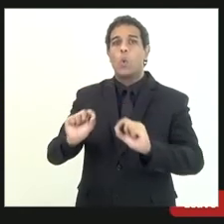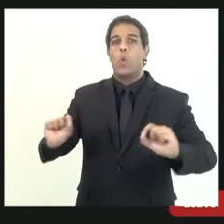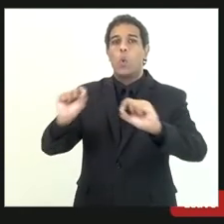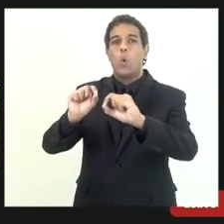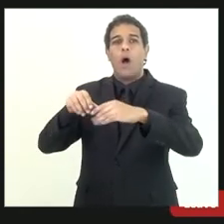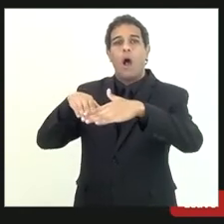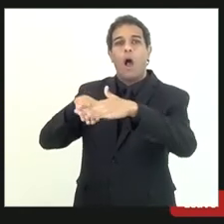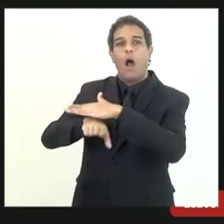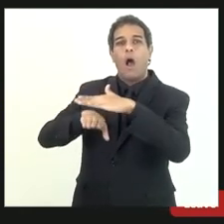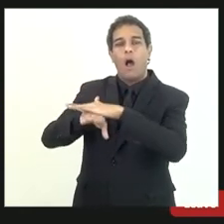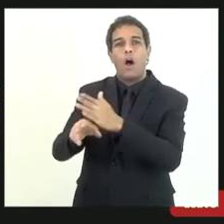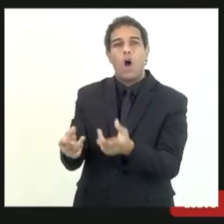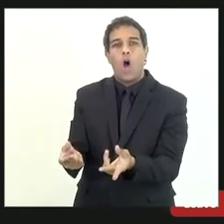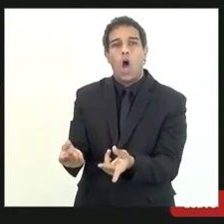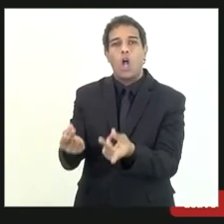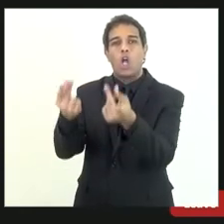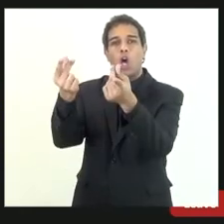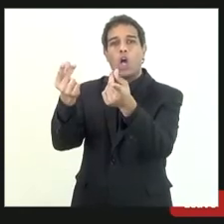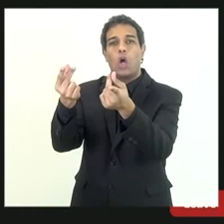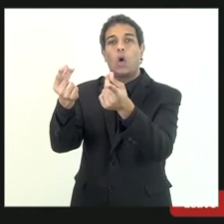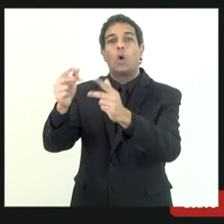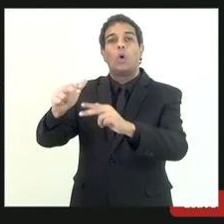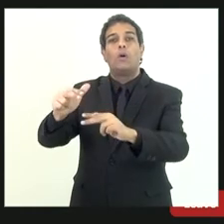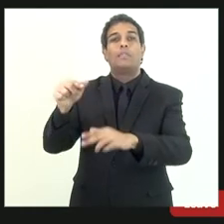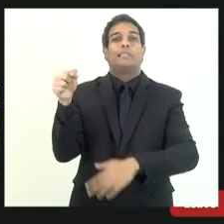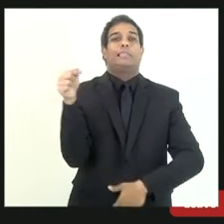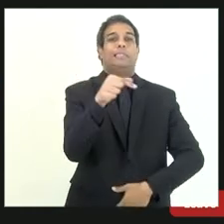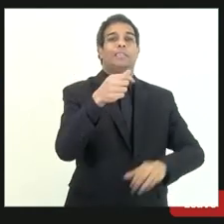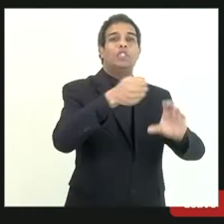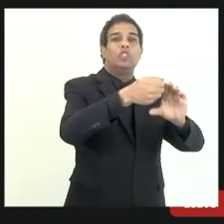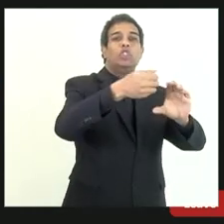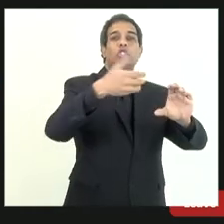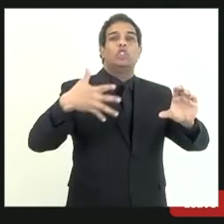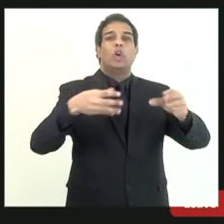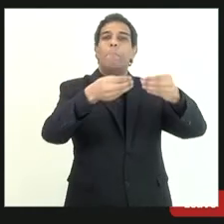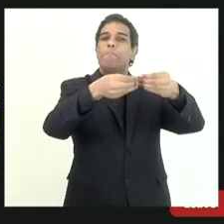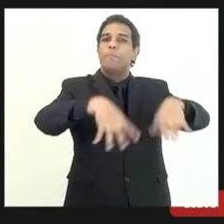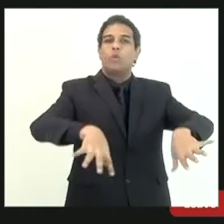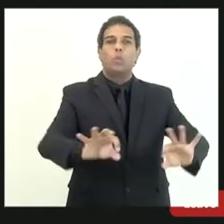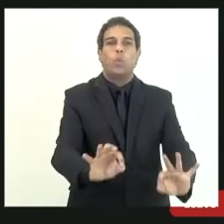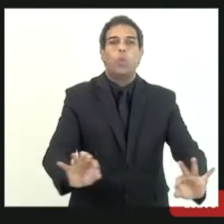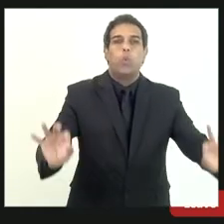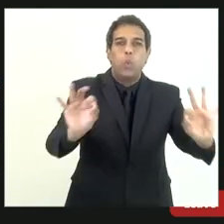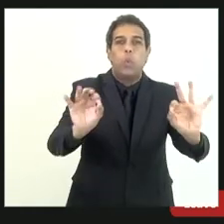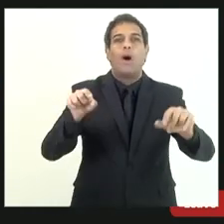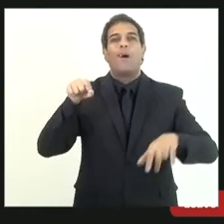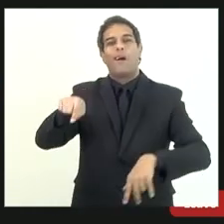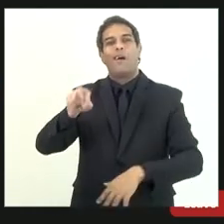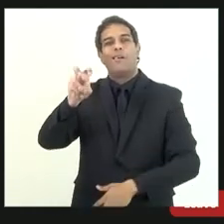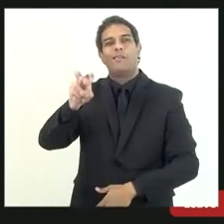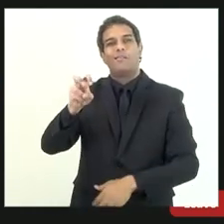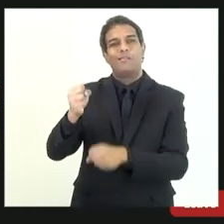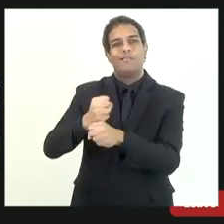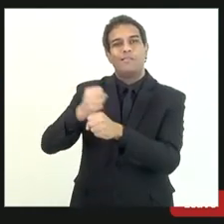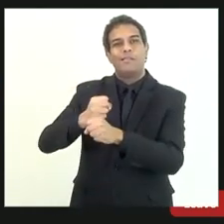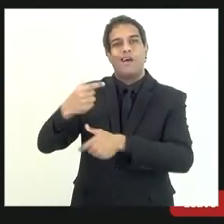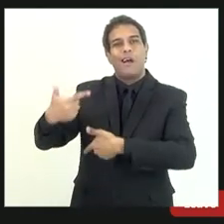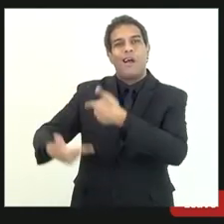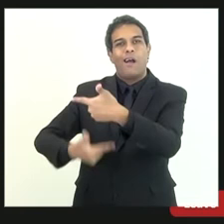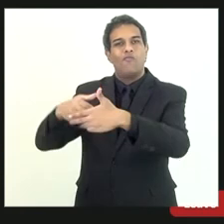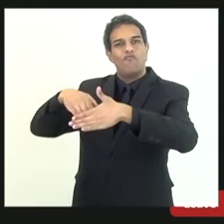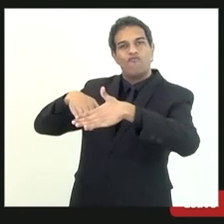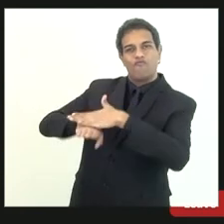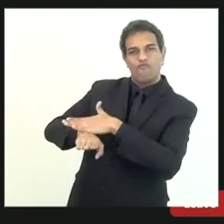a partir desses critérios sem prejuízo já que eles tem um pouco mais de 5 anos que foram estabelecidos